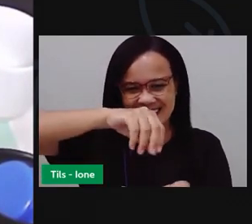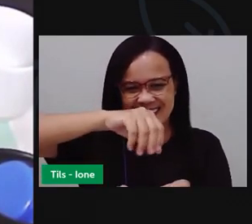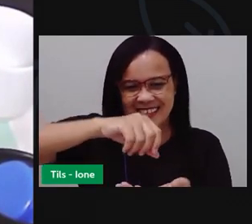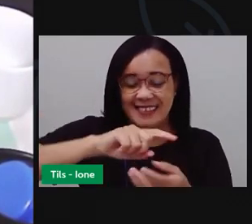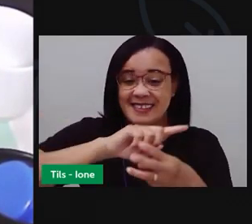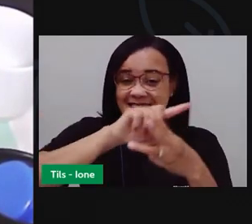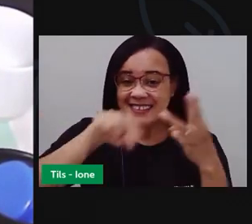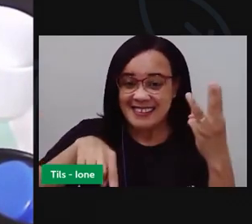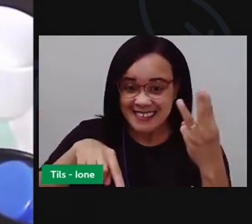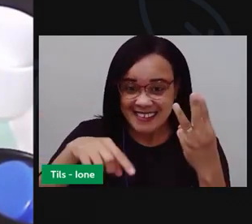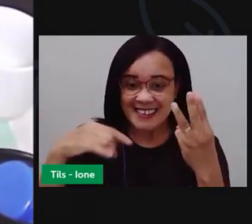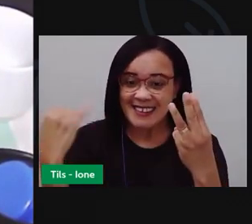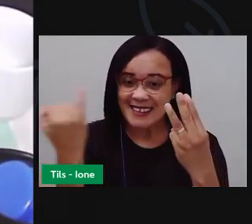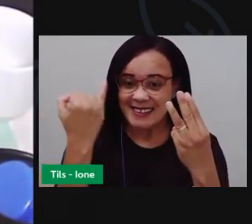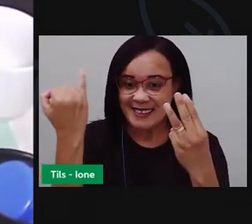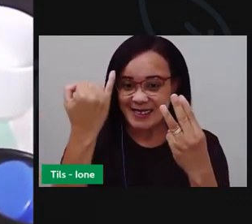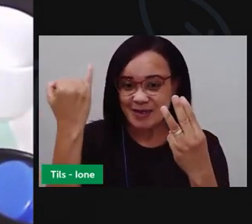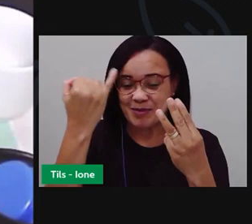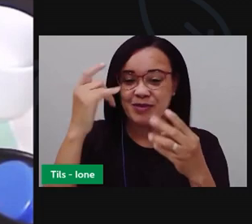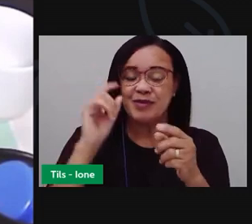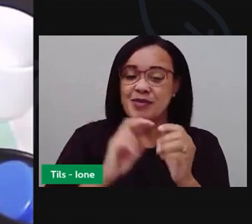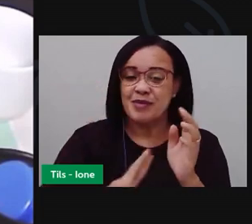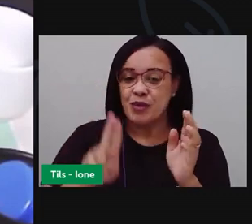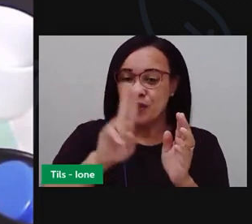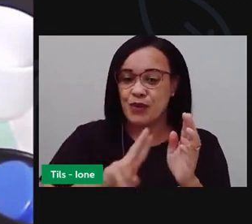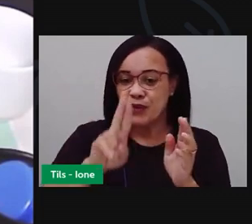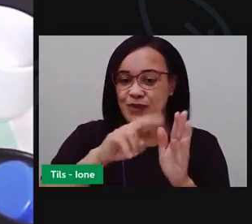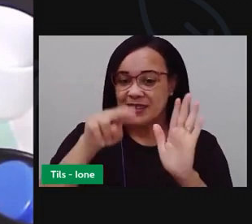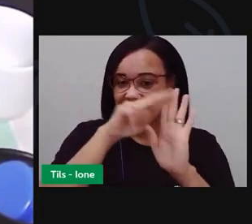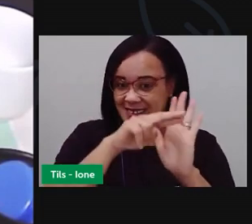ingredientes que a gente vai usar na receita.